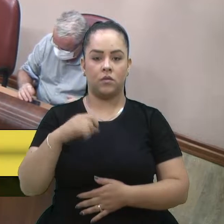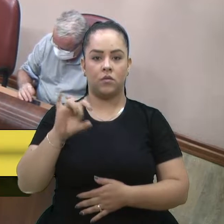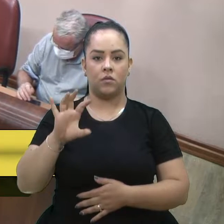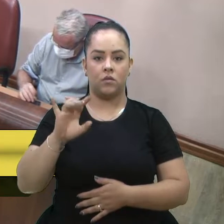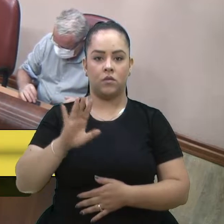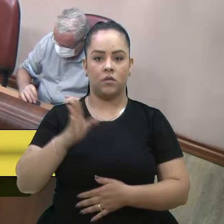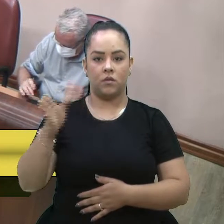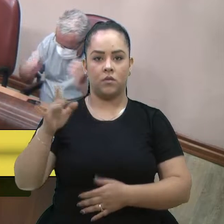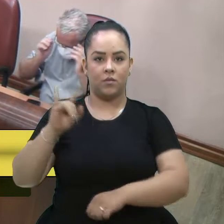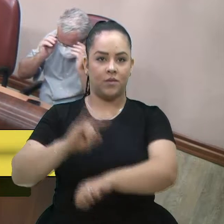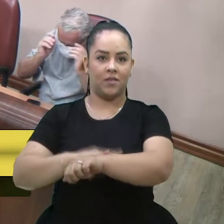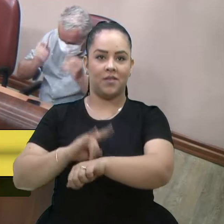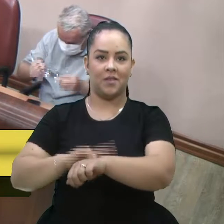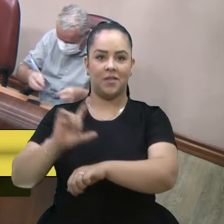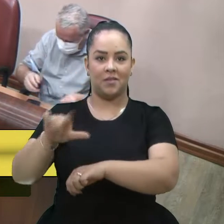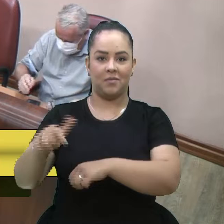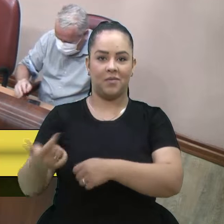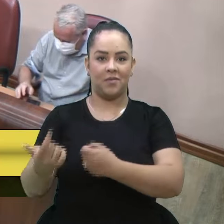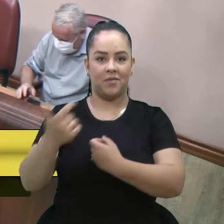e depois em seguida assumirei.